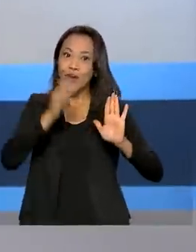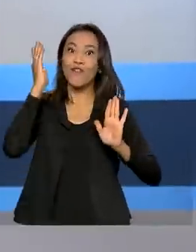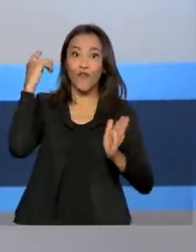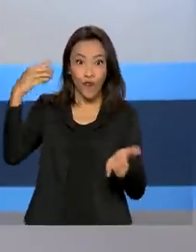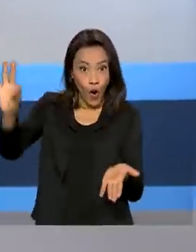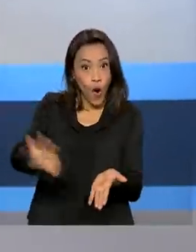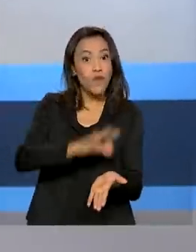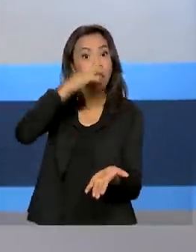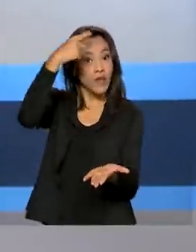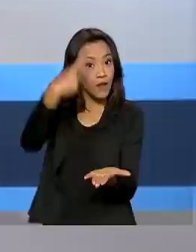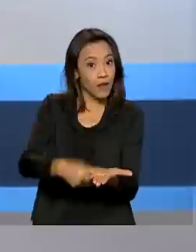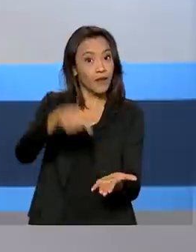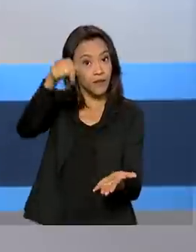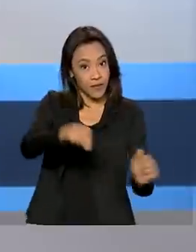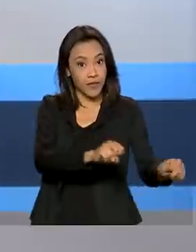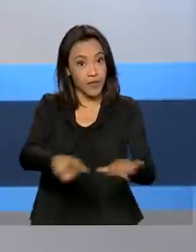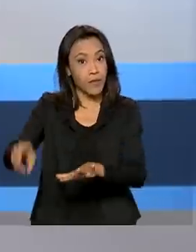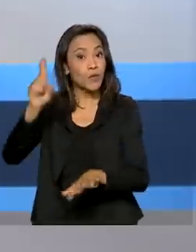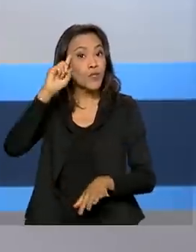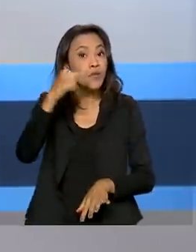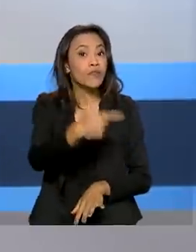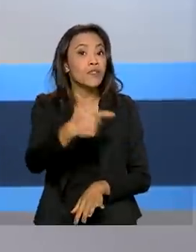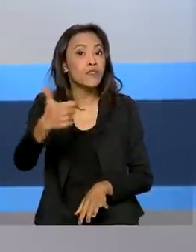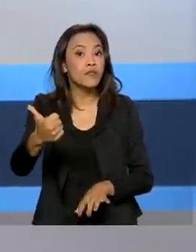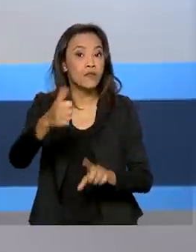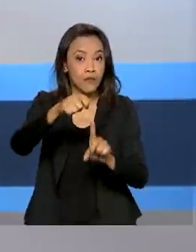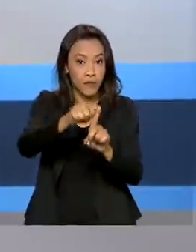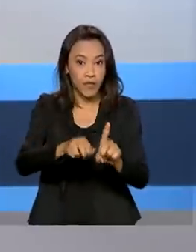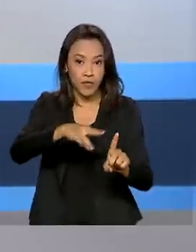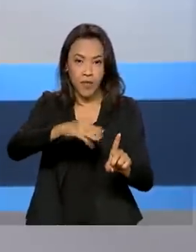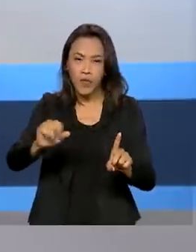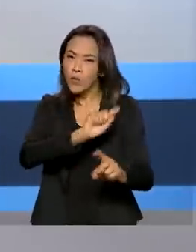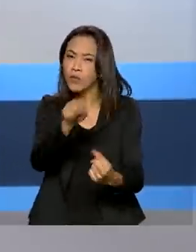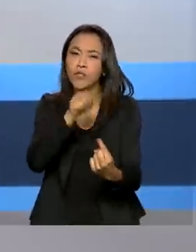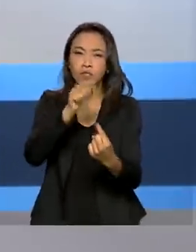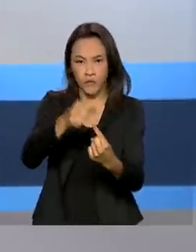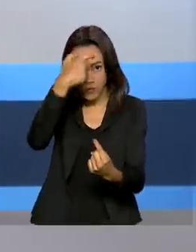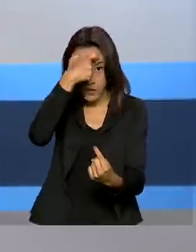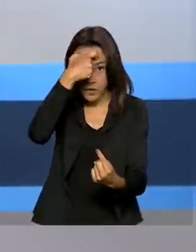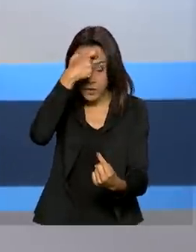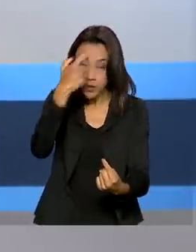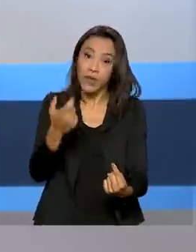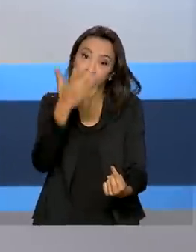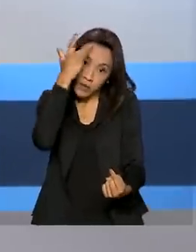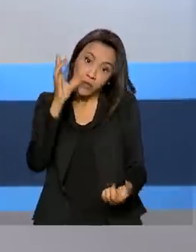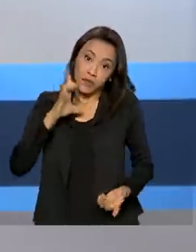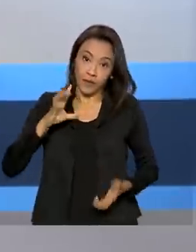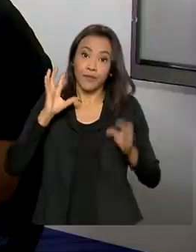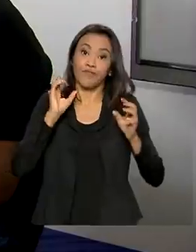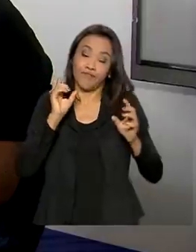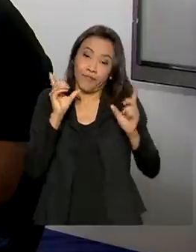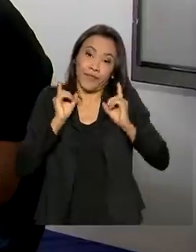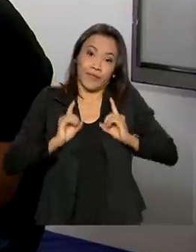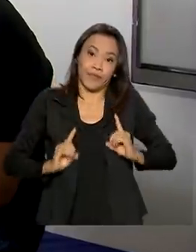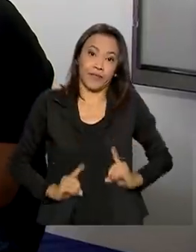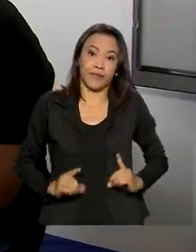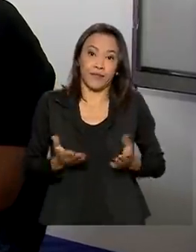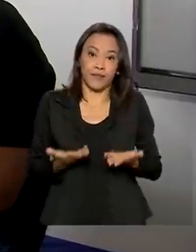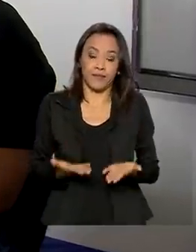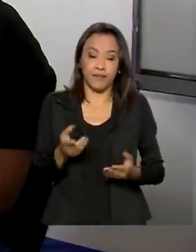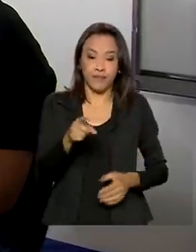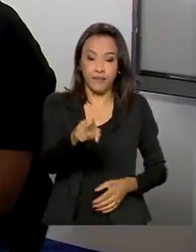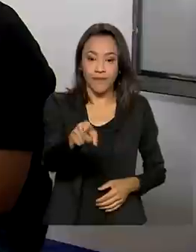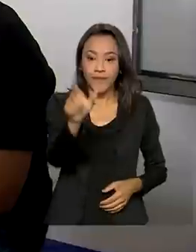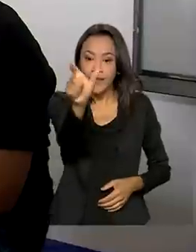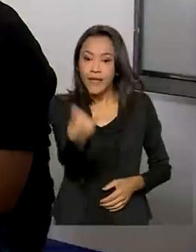A data, 21 de março, pretende reforçar a conscientização sobre os direitos da pessoa com a deficiência. Arthur